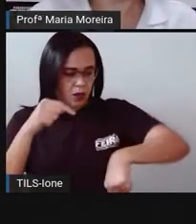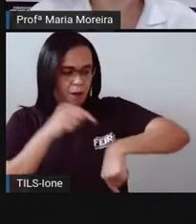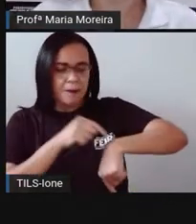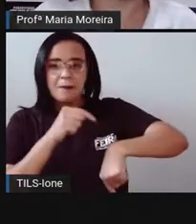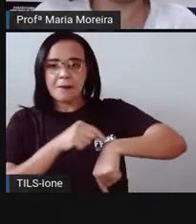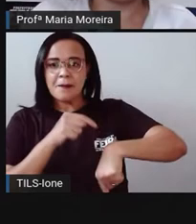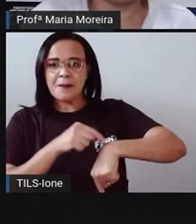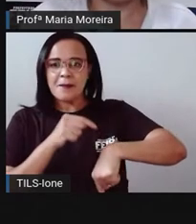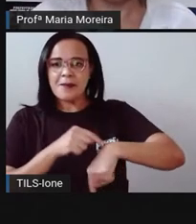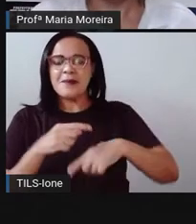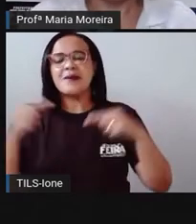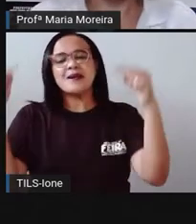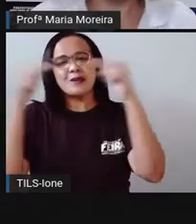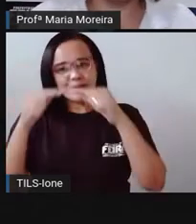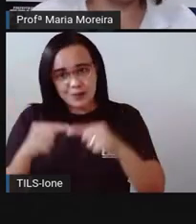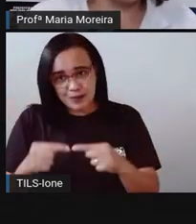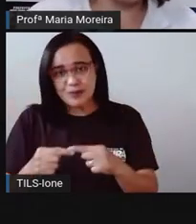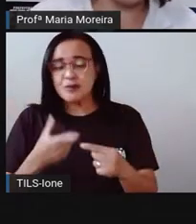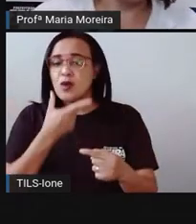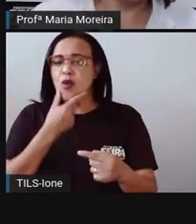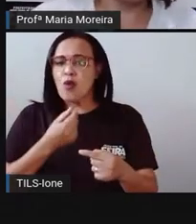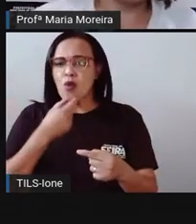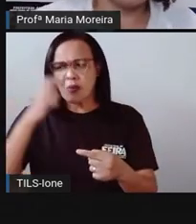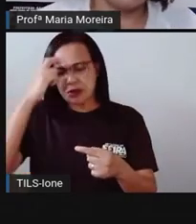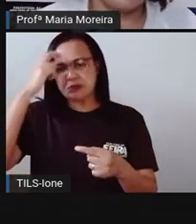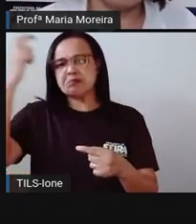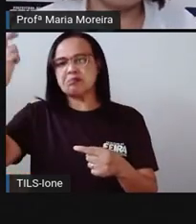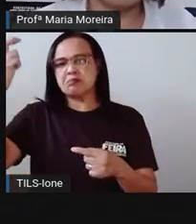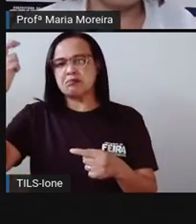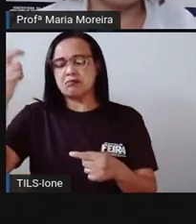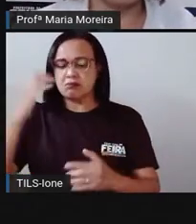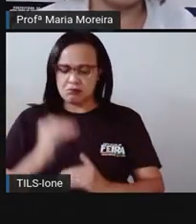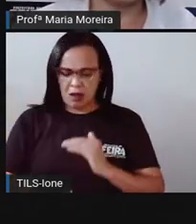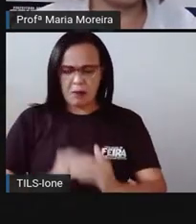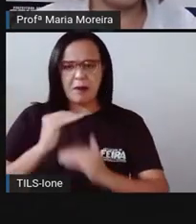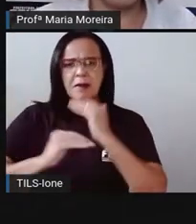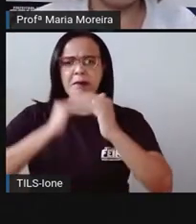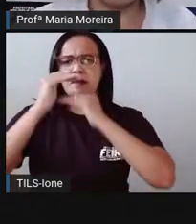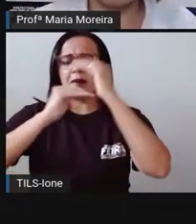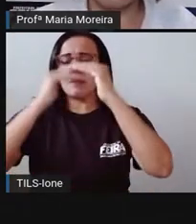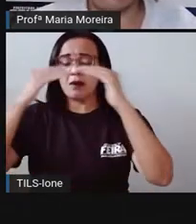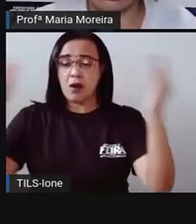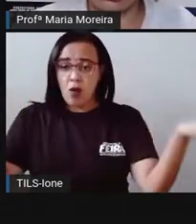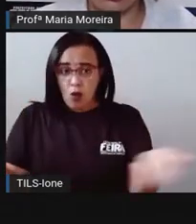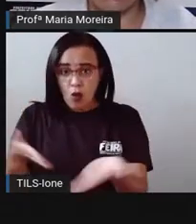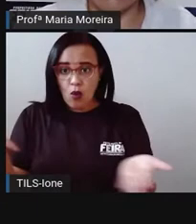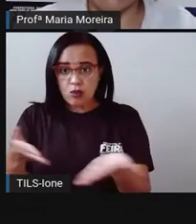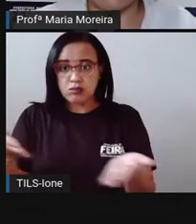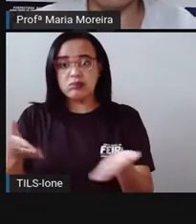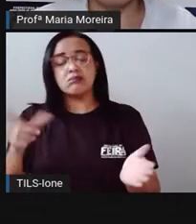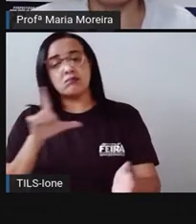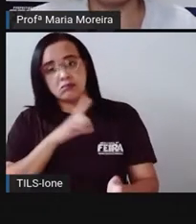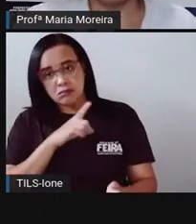bastante a sua inteligência até aprimorar e chegar aí o que a gente conhece hoje.